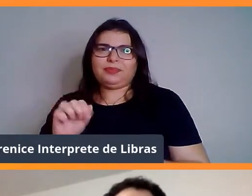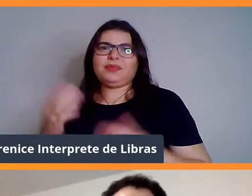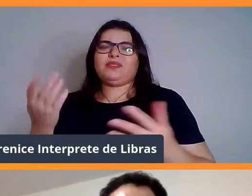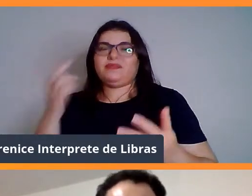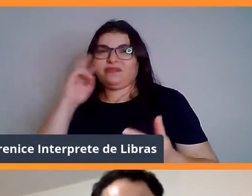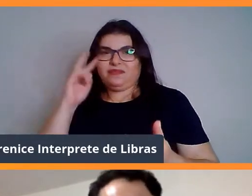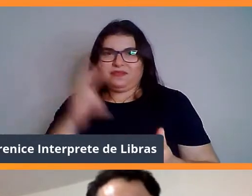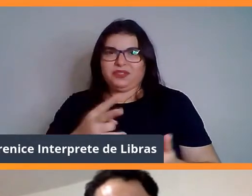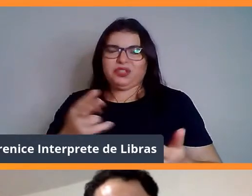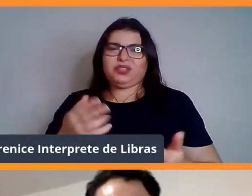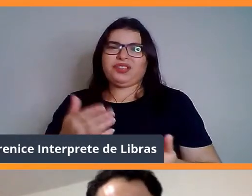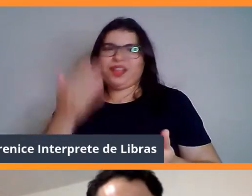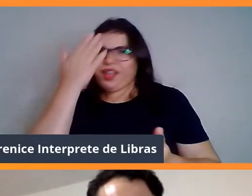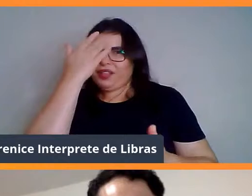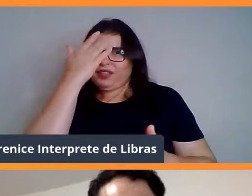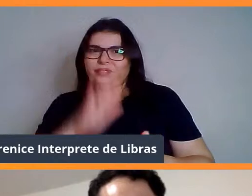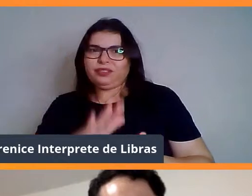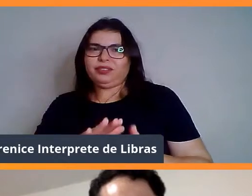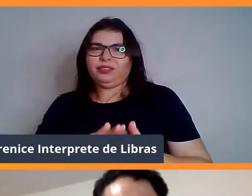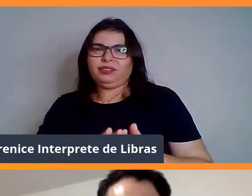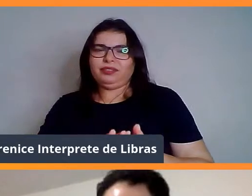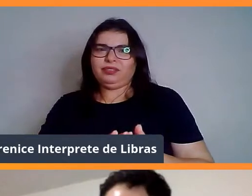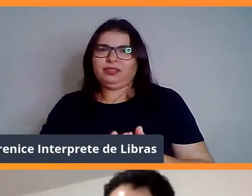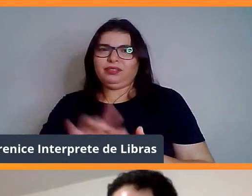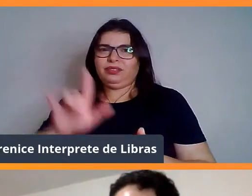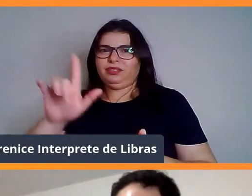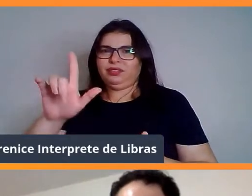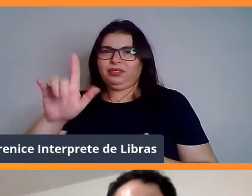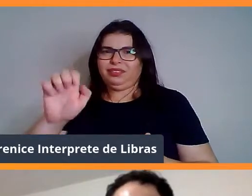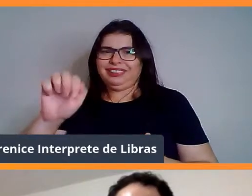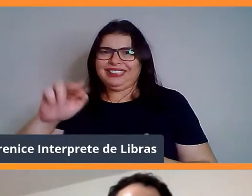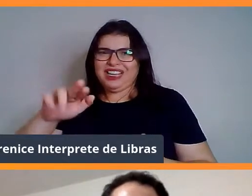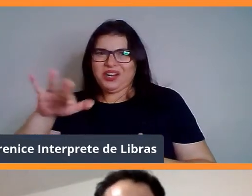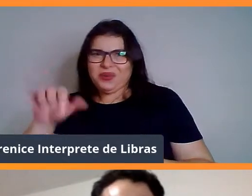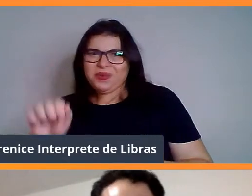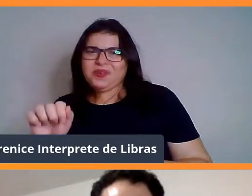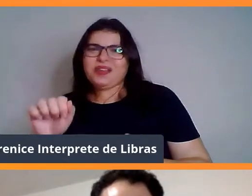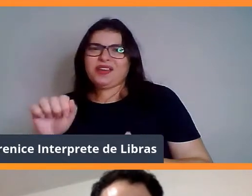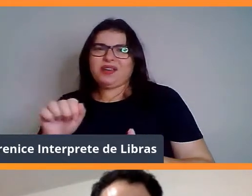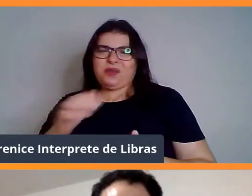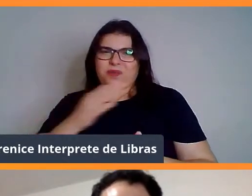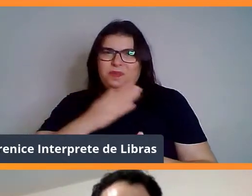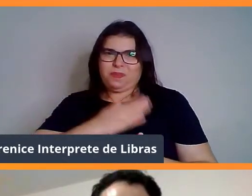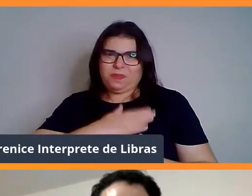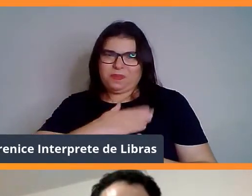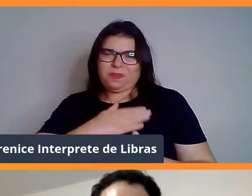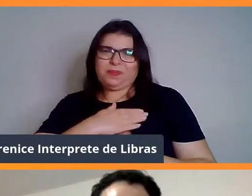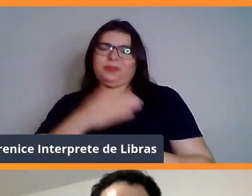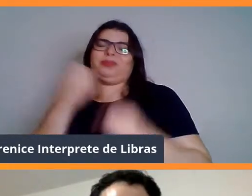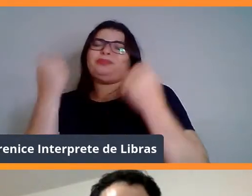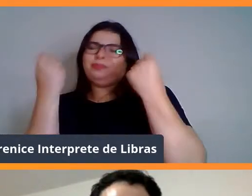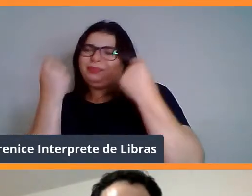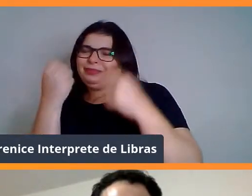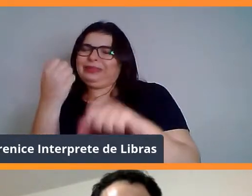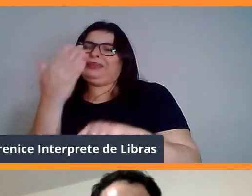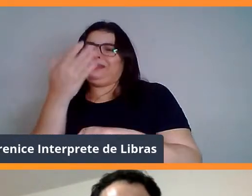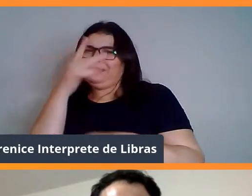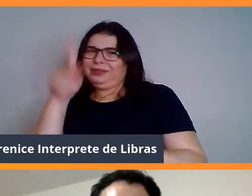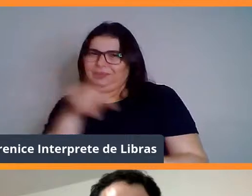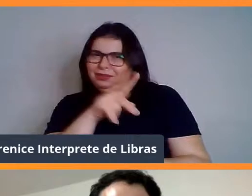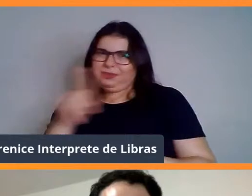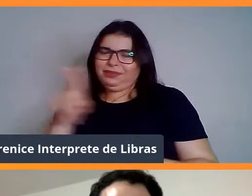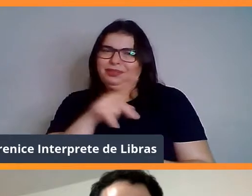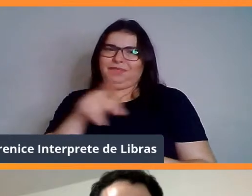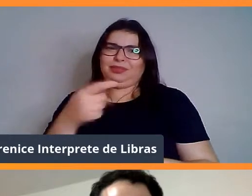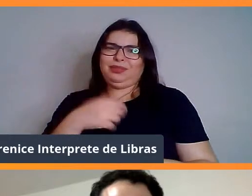quem não sabe, o Leão, Leão, que é o Felipe aí, é meu coach. Você que é sedentário, vai nessa. Porque se eu consigo fazer